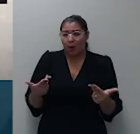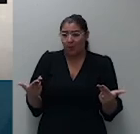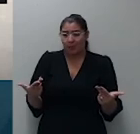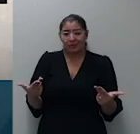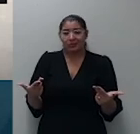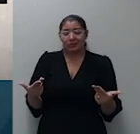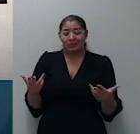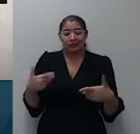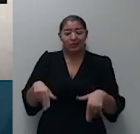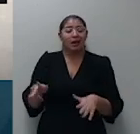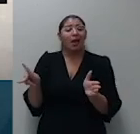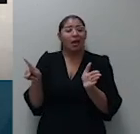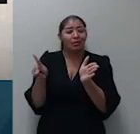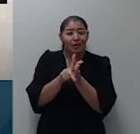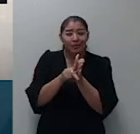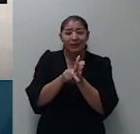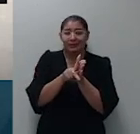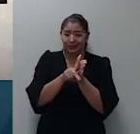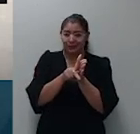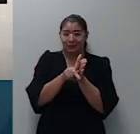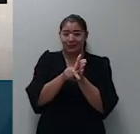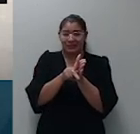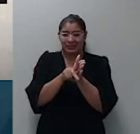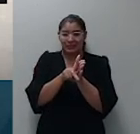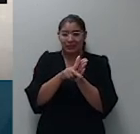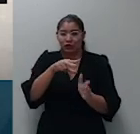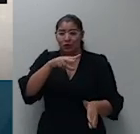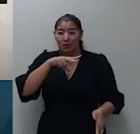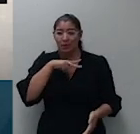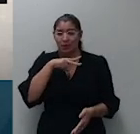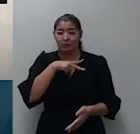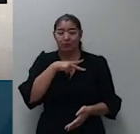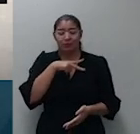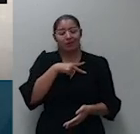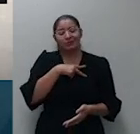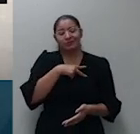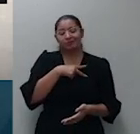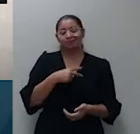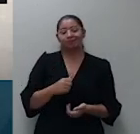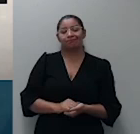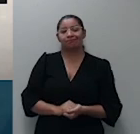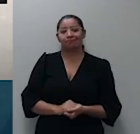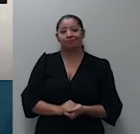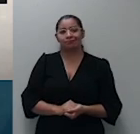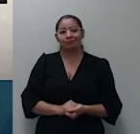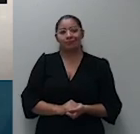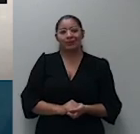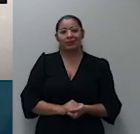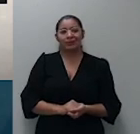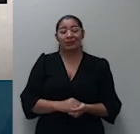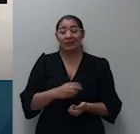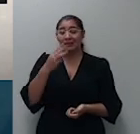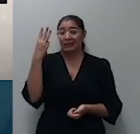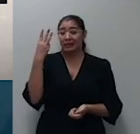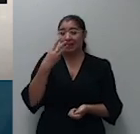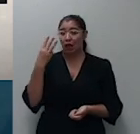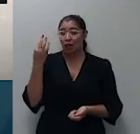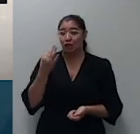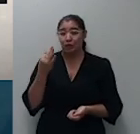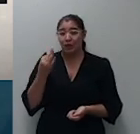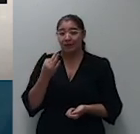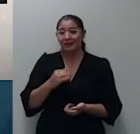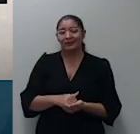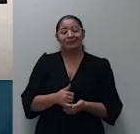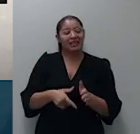com exclusividade em nada menos do que 3% sem a prévia ouvida do